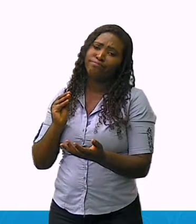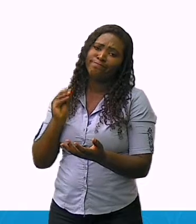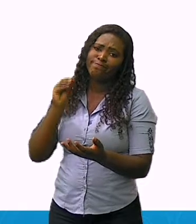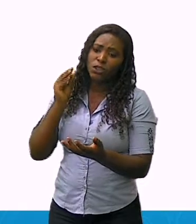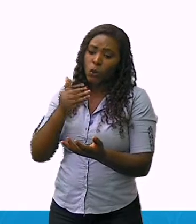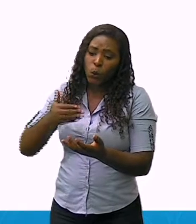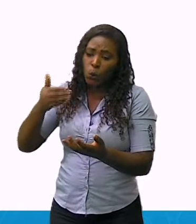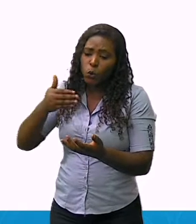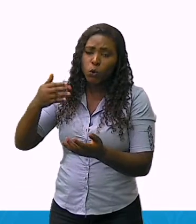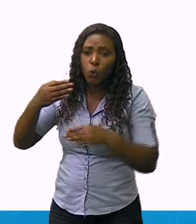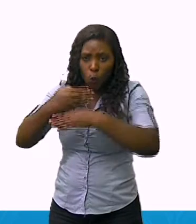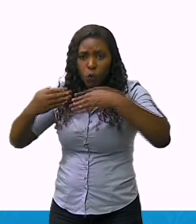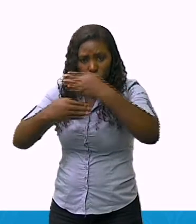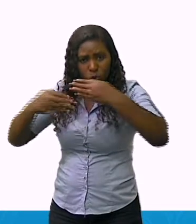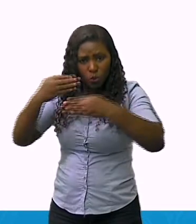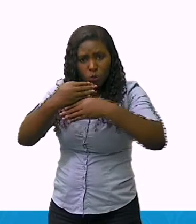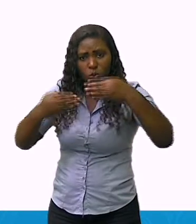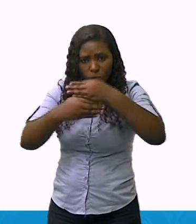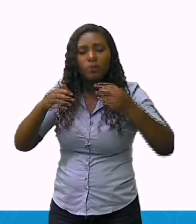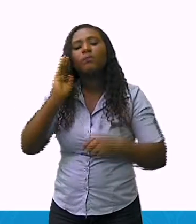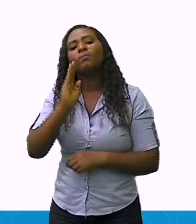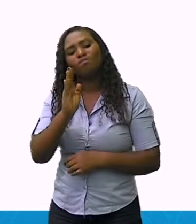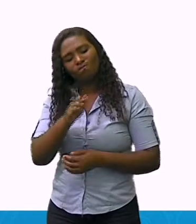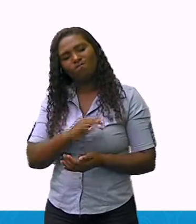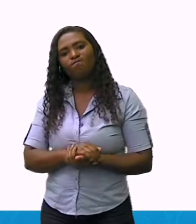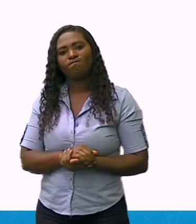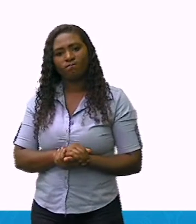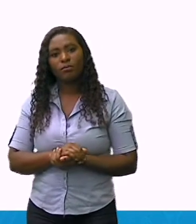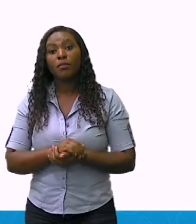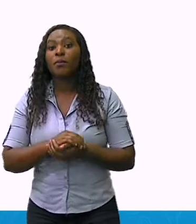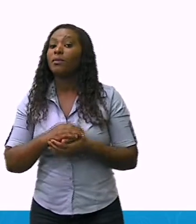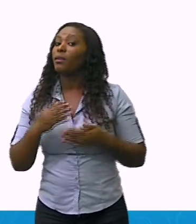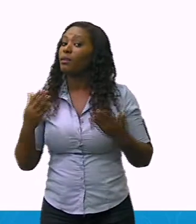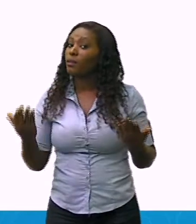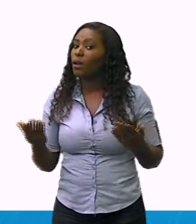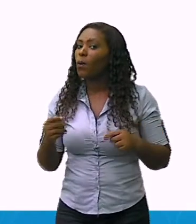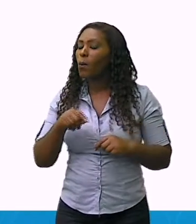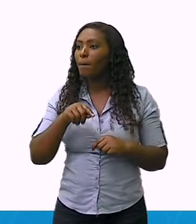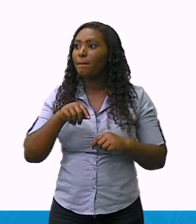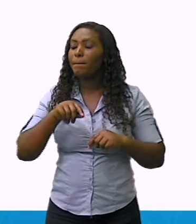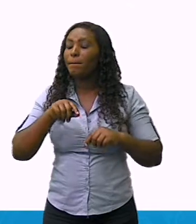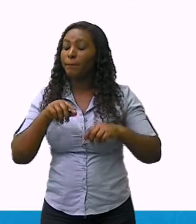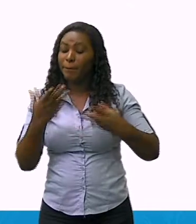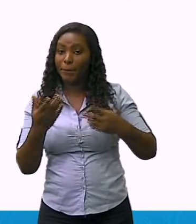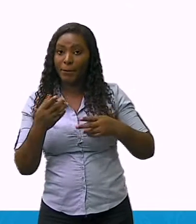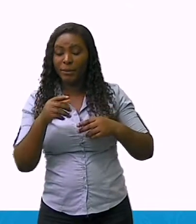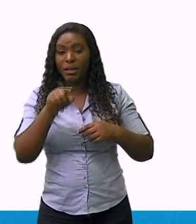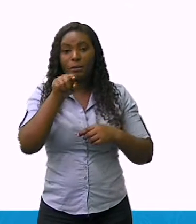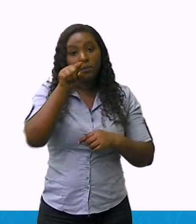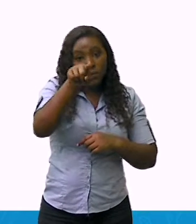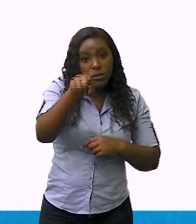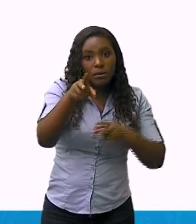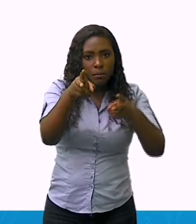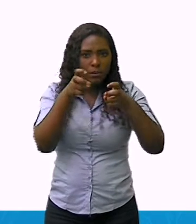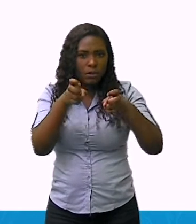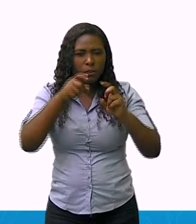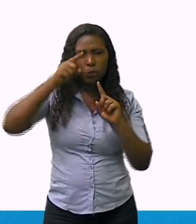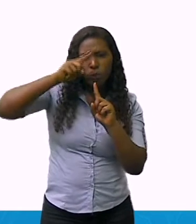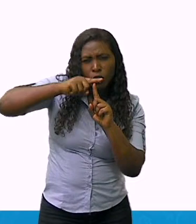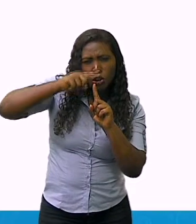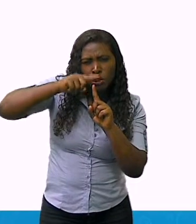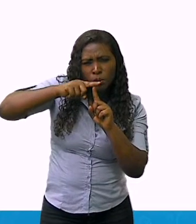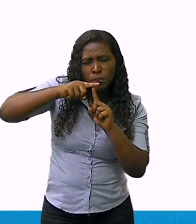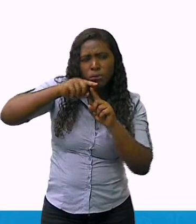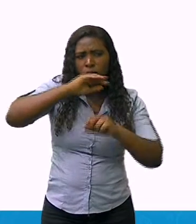natural, nós podemos considerar a predominância, ou seja, se este espaço